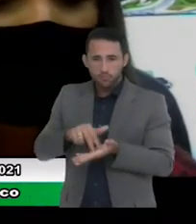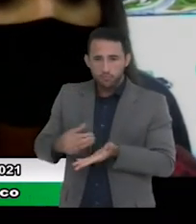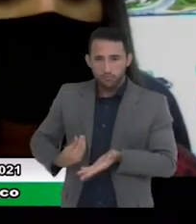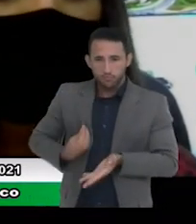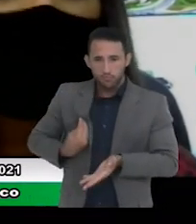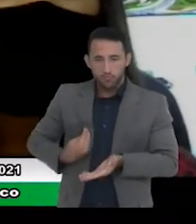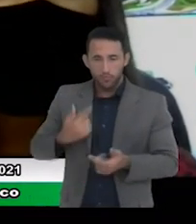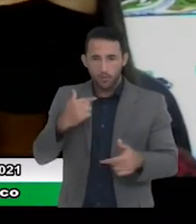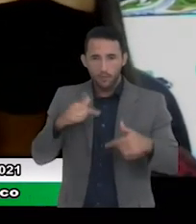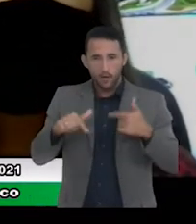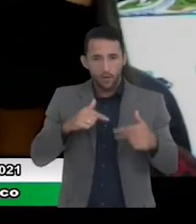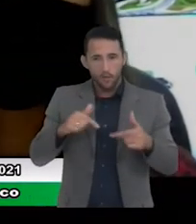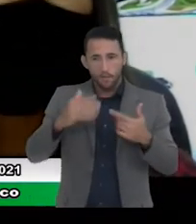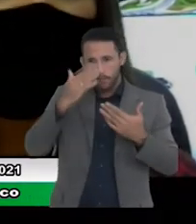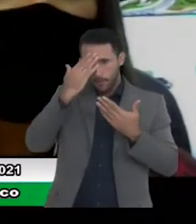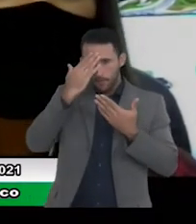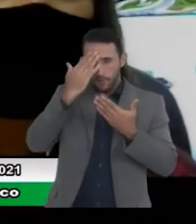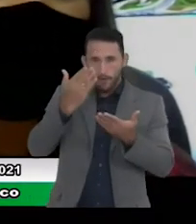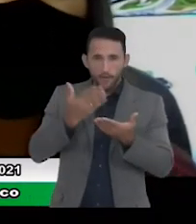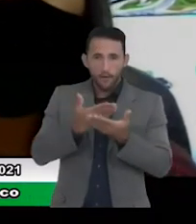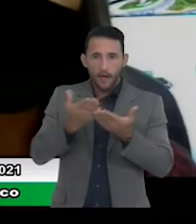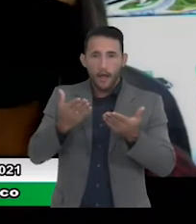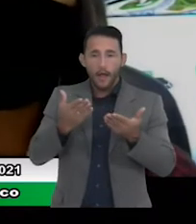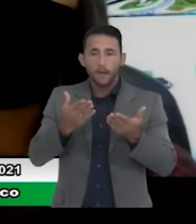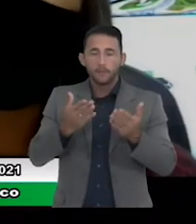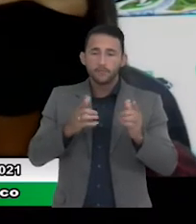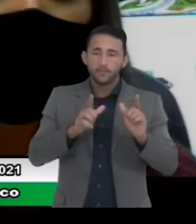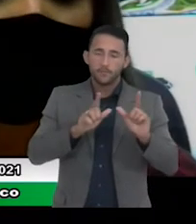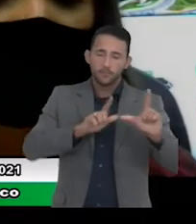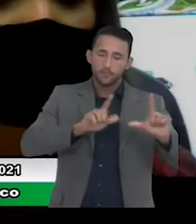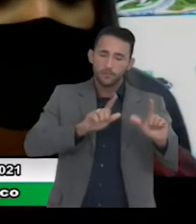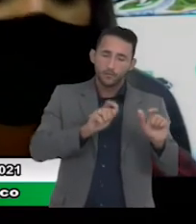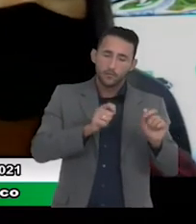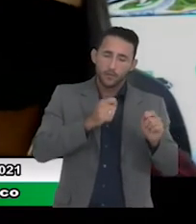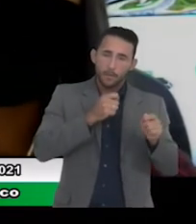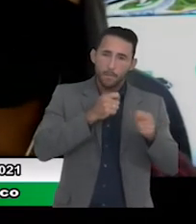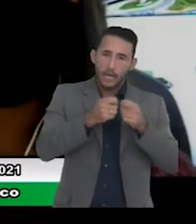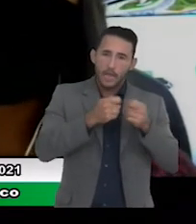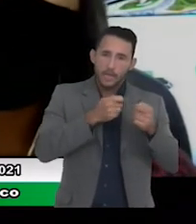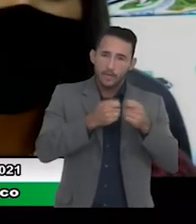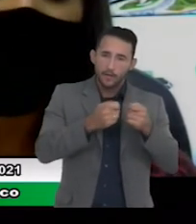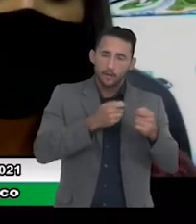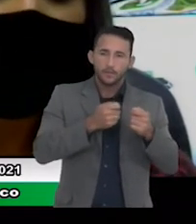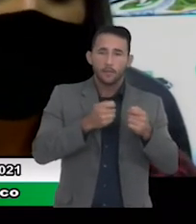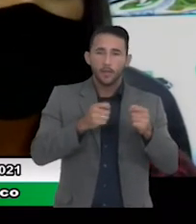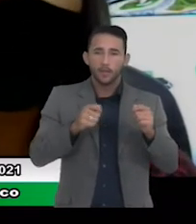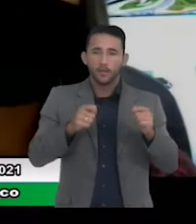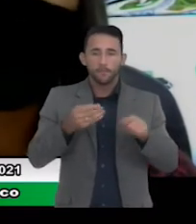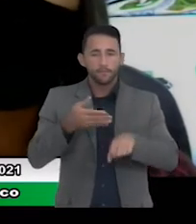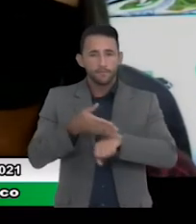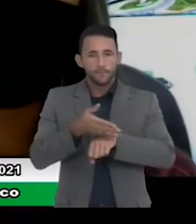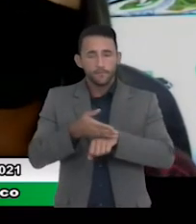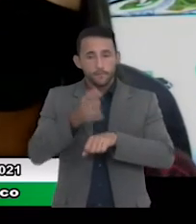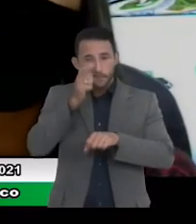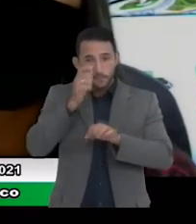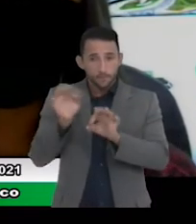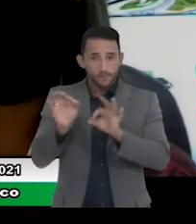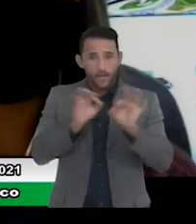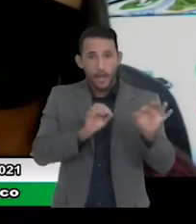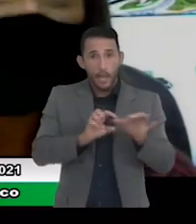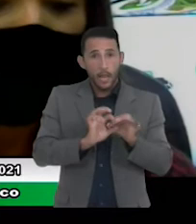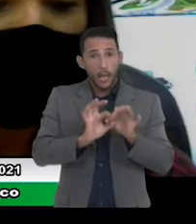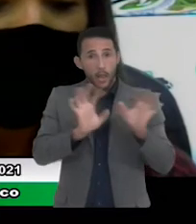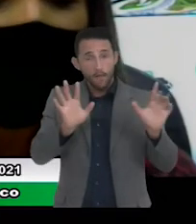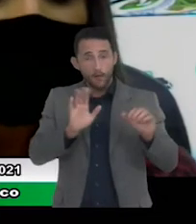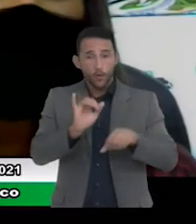trabalhos bom agradeço também a toda a imprensa ao público que participou por videoconferência dessa audiência pública que ficará disponível